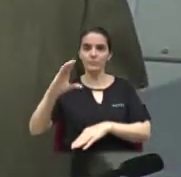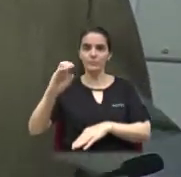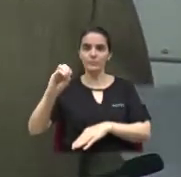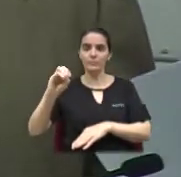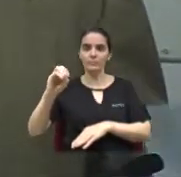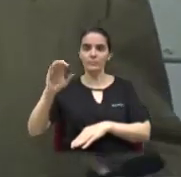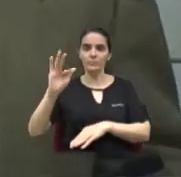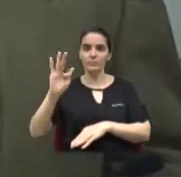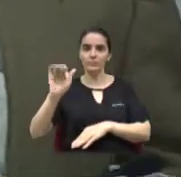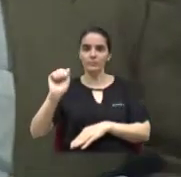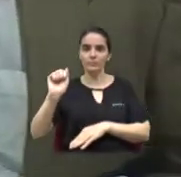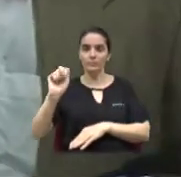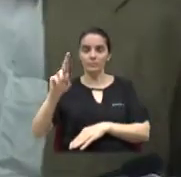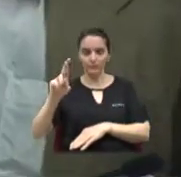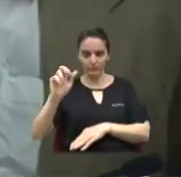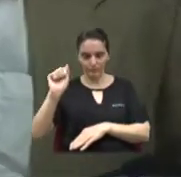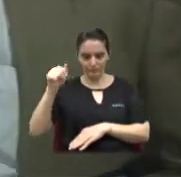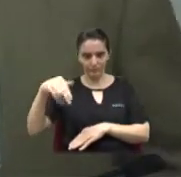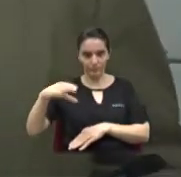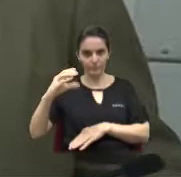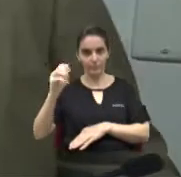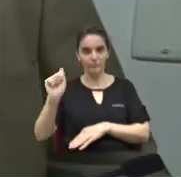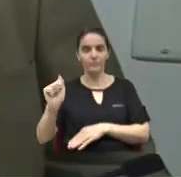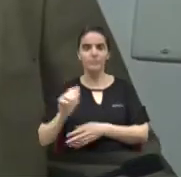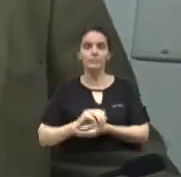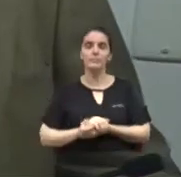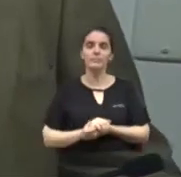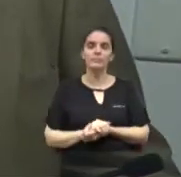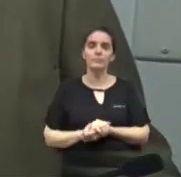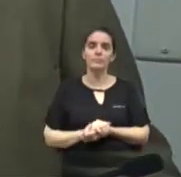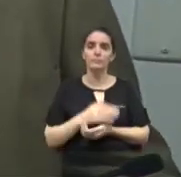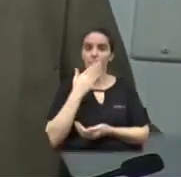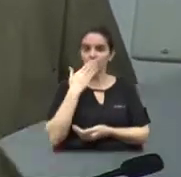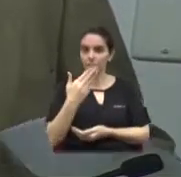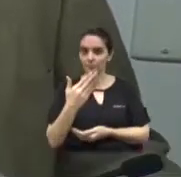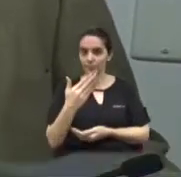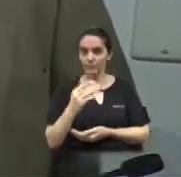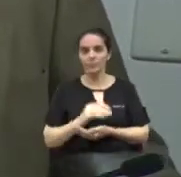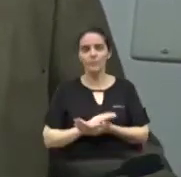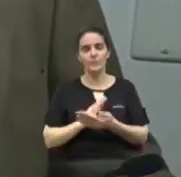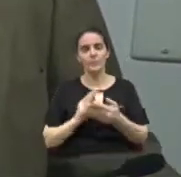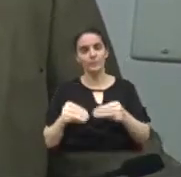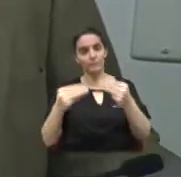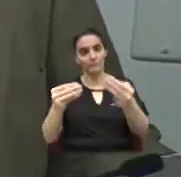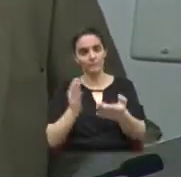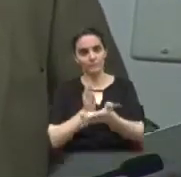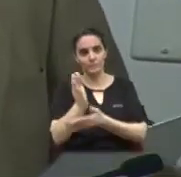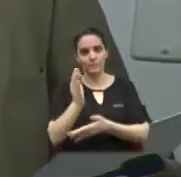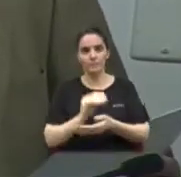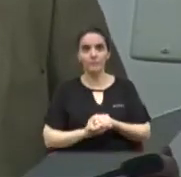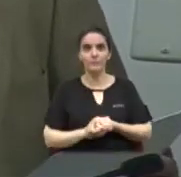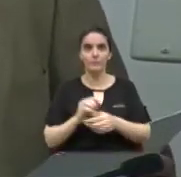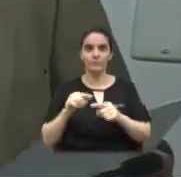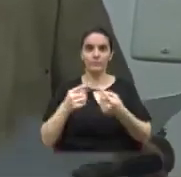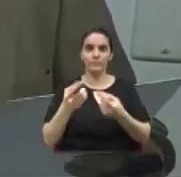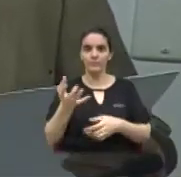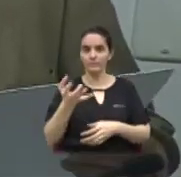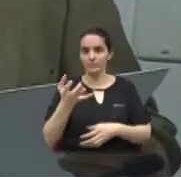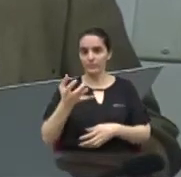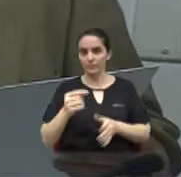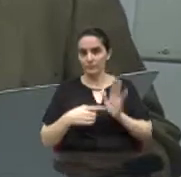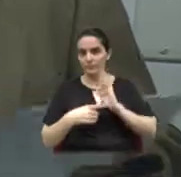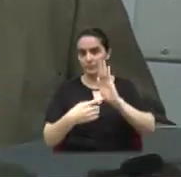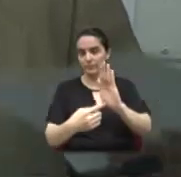solicitando atenção, realmente, que seja aprovado aqui nessa casa, mas eu gostaria de destacar